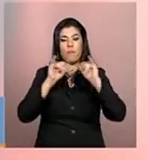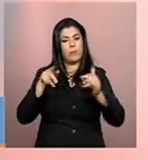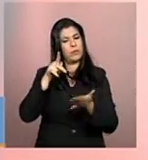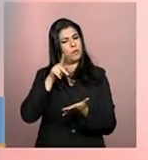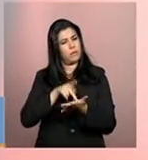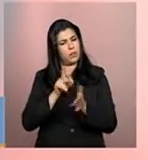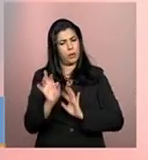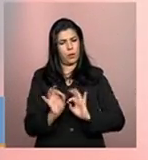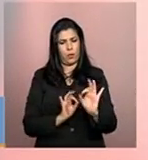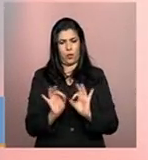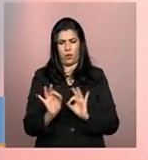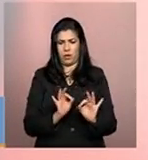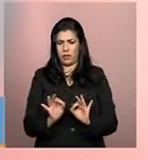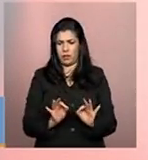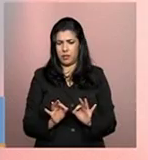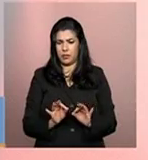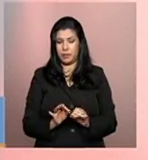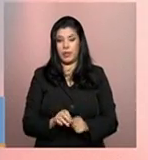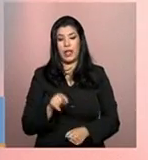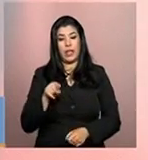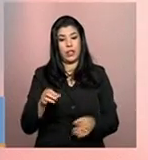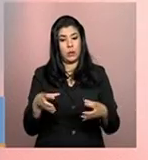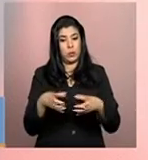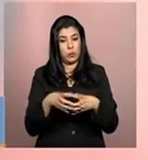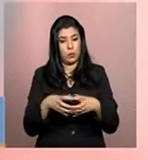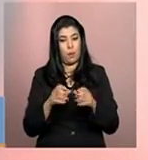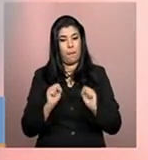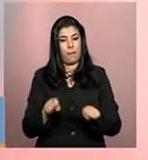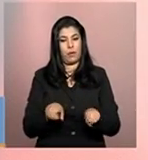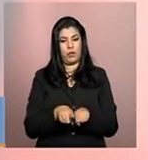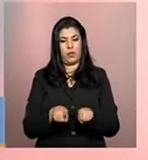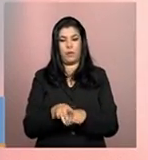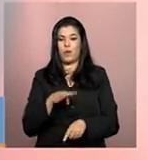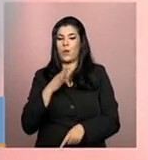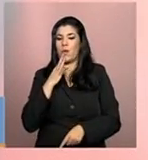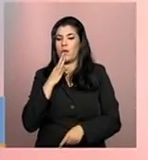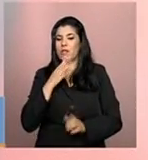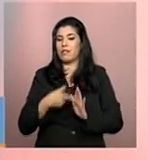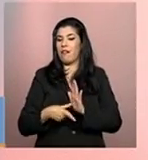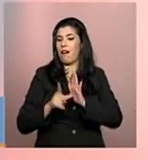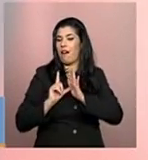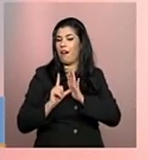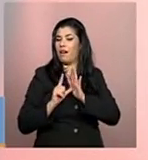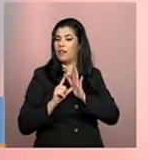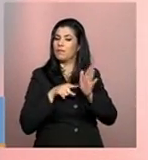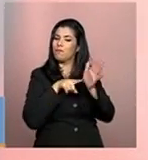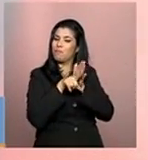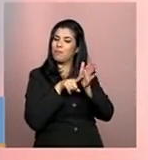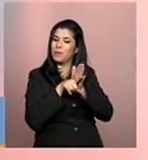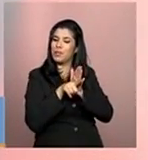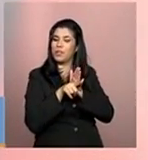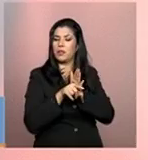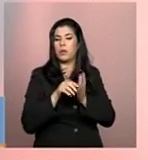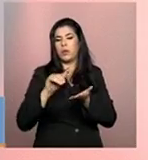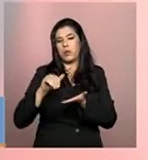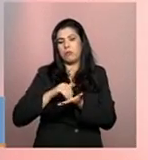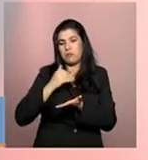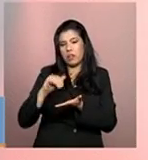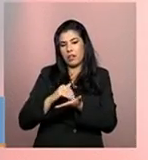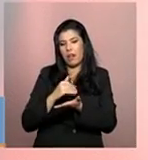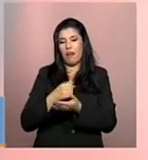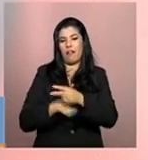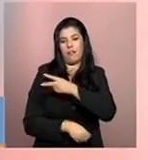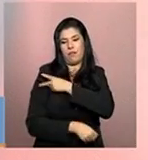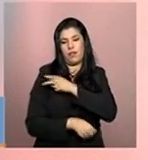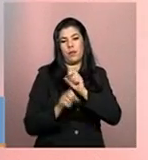organizadas. Essas entidades, elas também já podem conhecer previamente esse questionário que o gestor e essa sua equipe